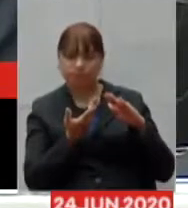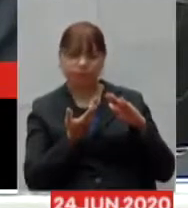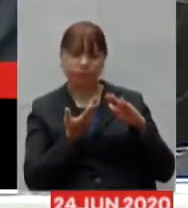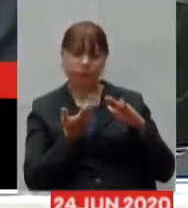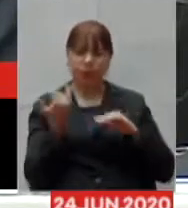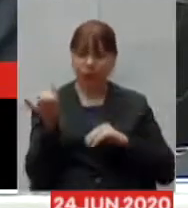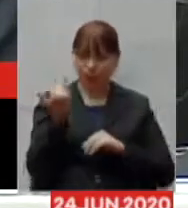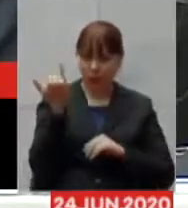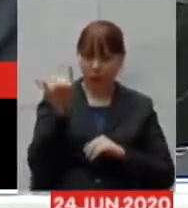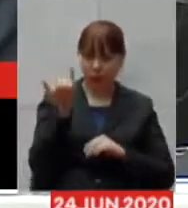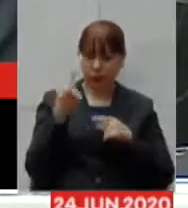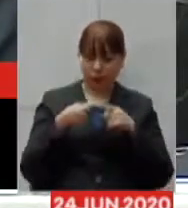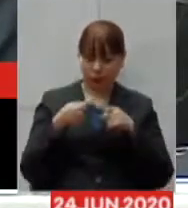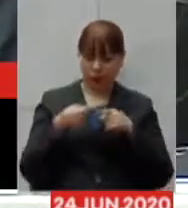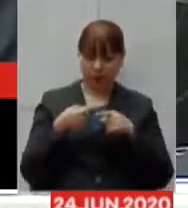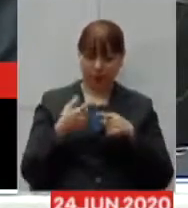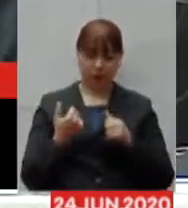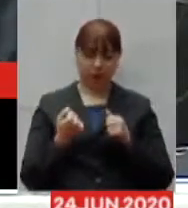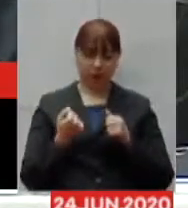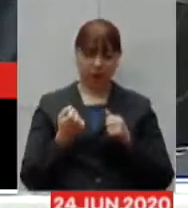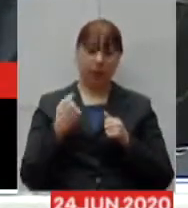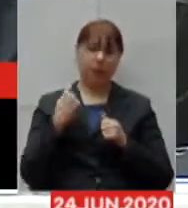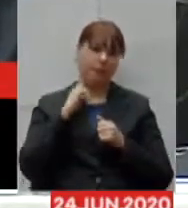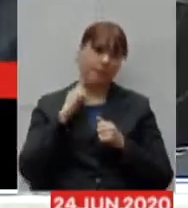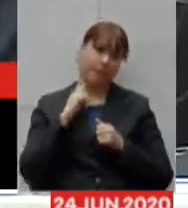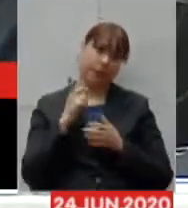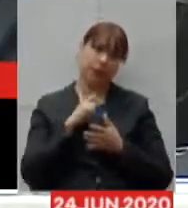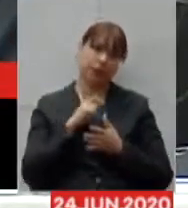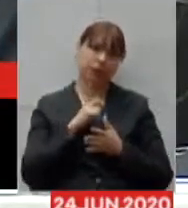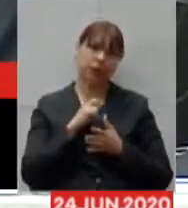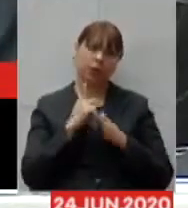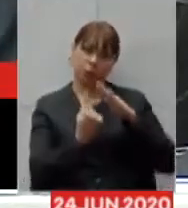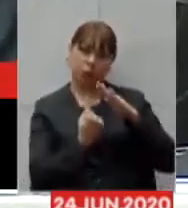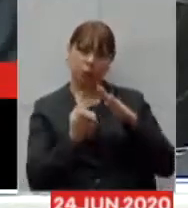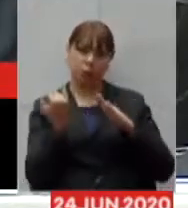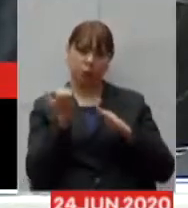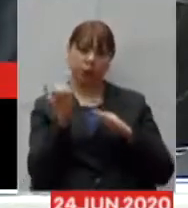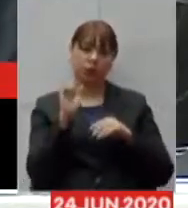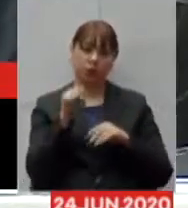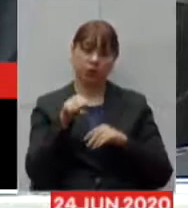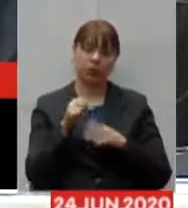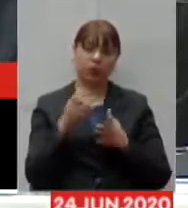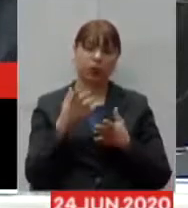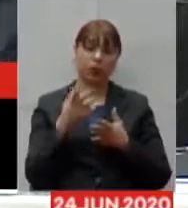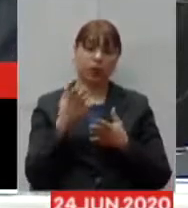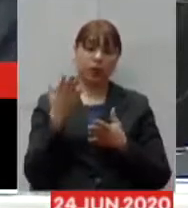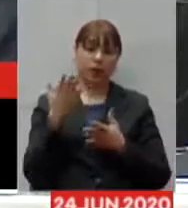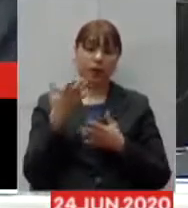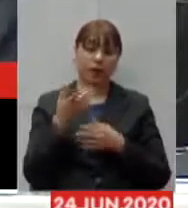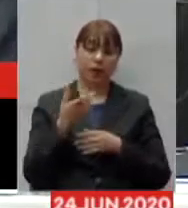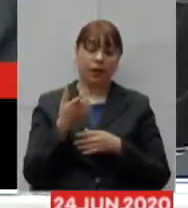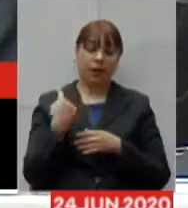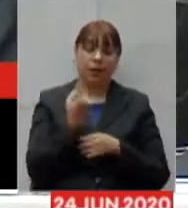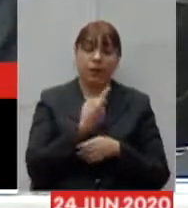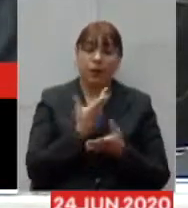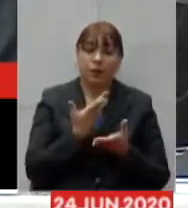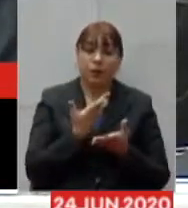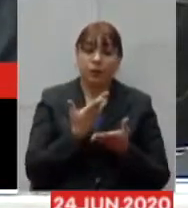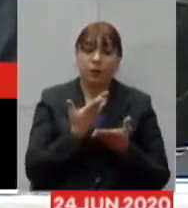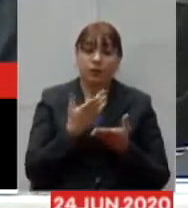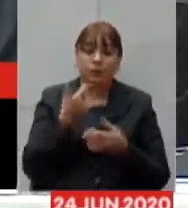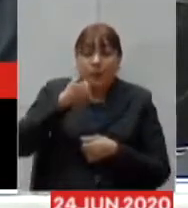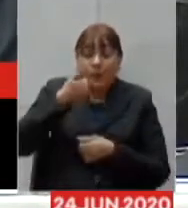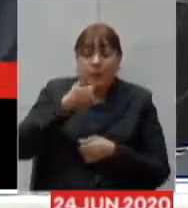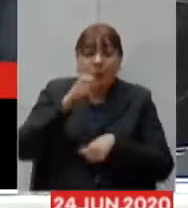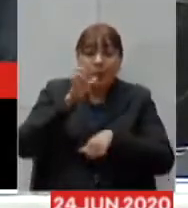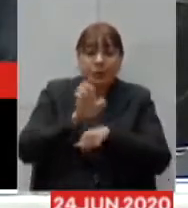Minas Gerais teve isolamento oportuno nós só não tivemos isolamento oportuno como fomos o primeiro estado